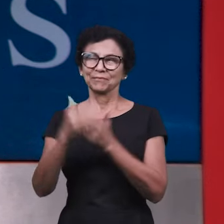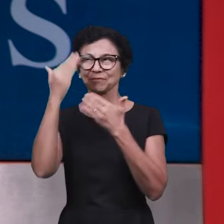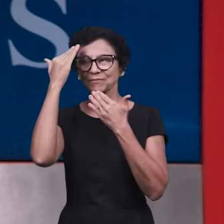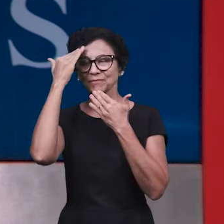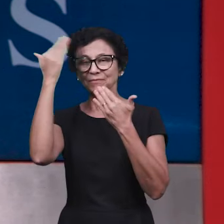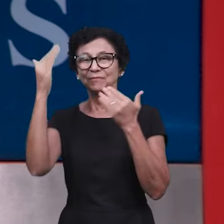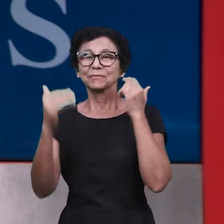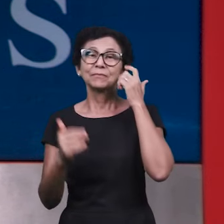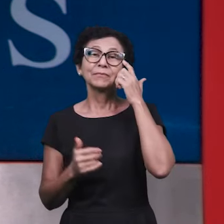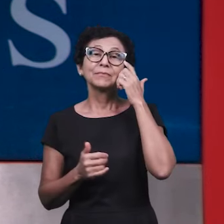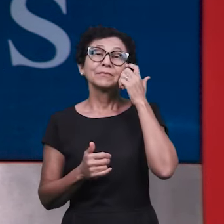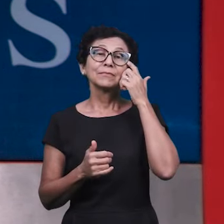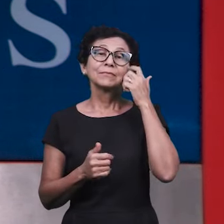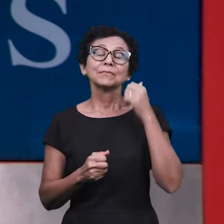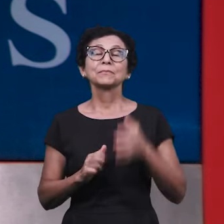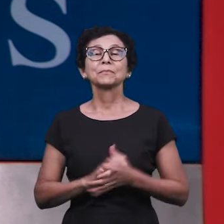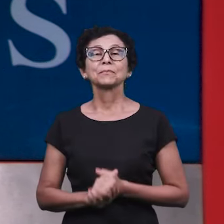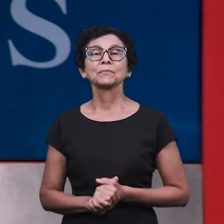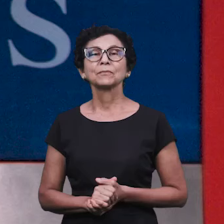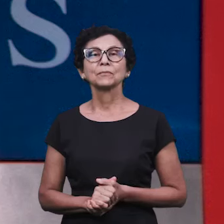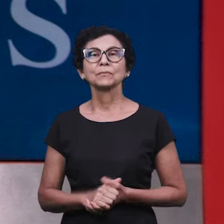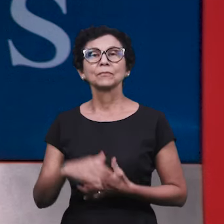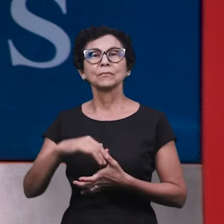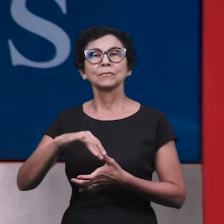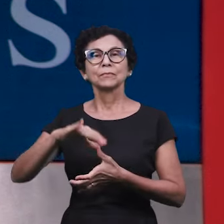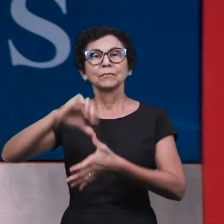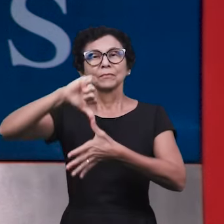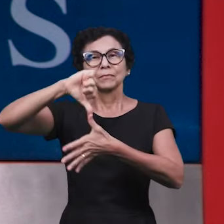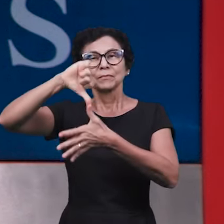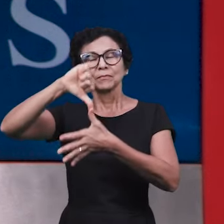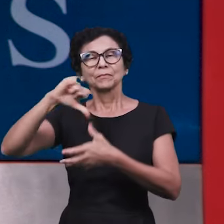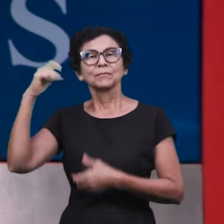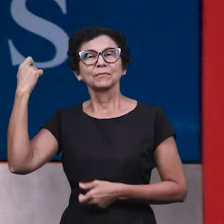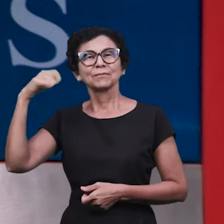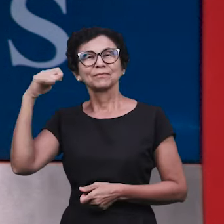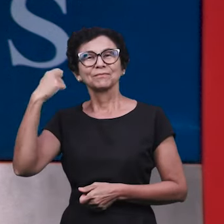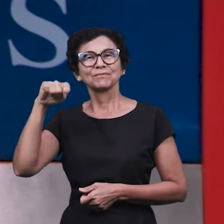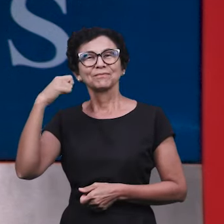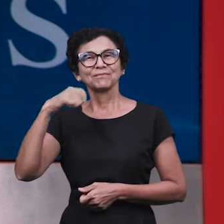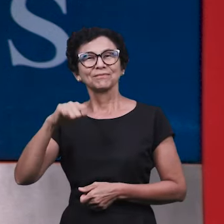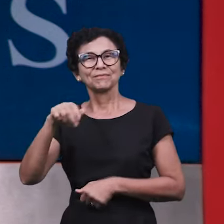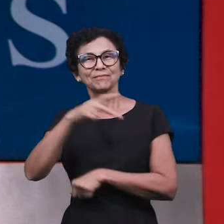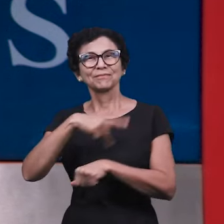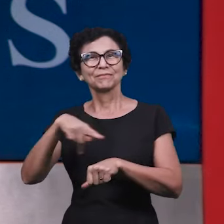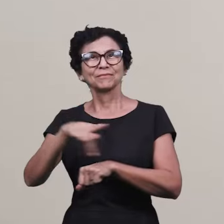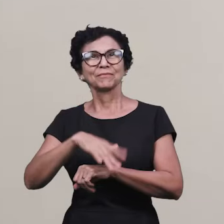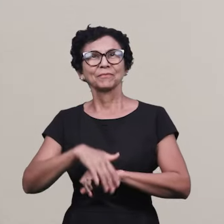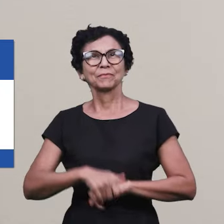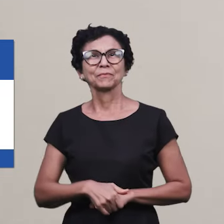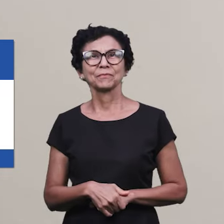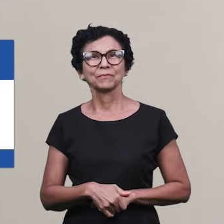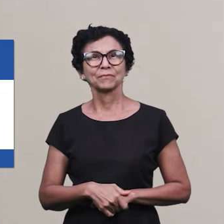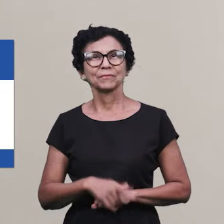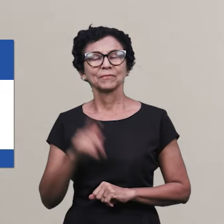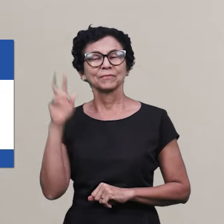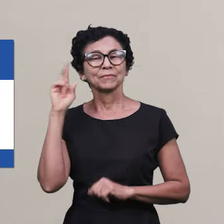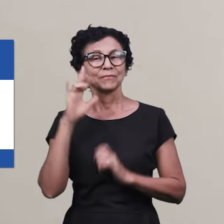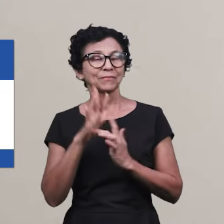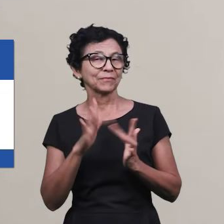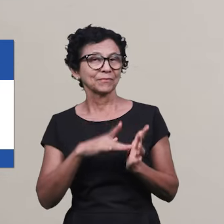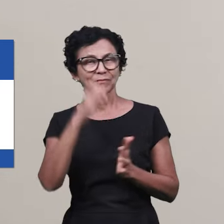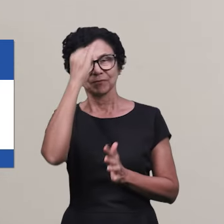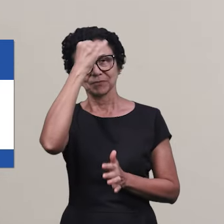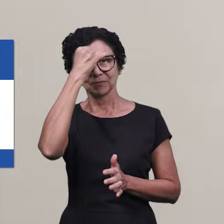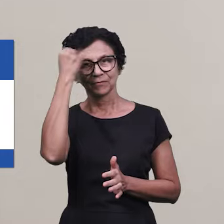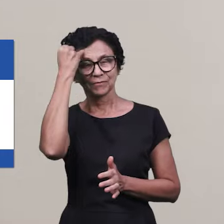notícias e agora notícias sobre a América do Sul, especificamente da Argentina, né? Nossa irmã Tamiris Campos! A paz, Senhor Jesus Jorge!